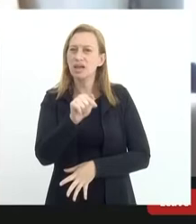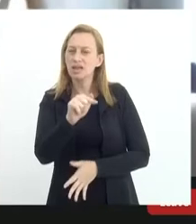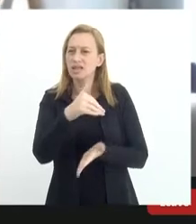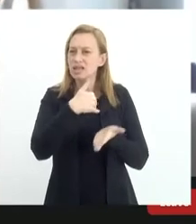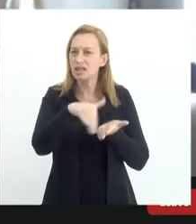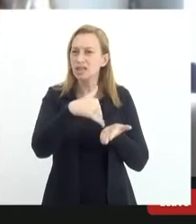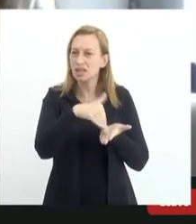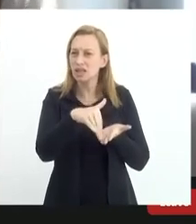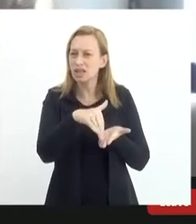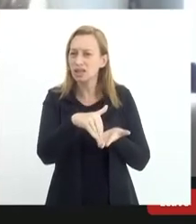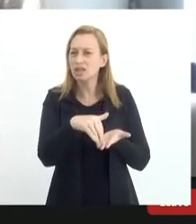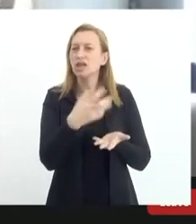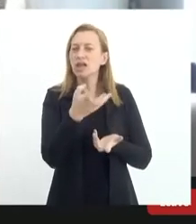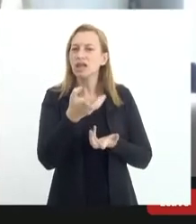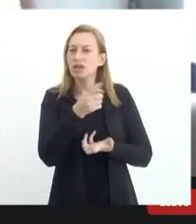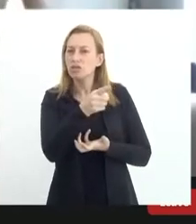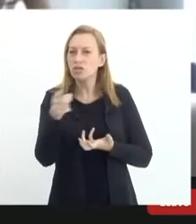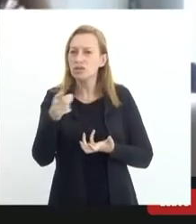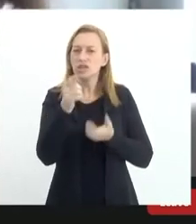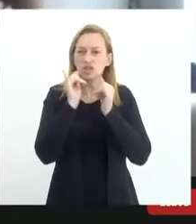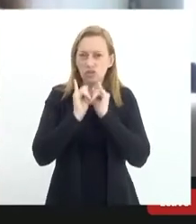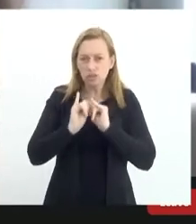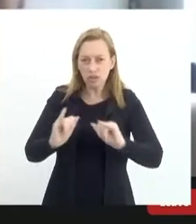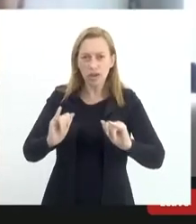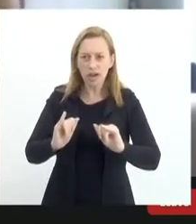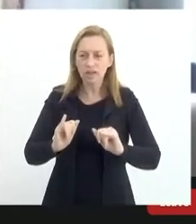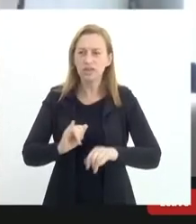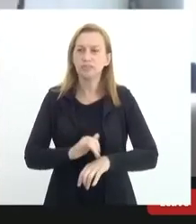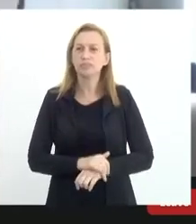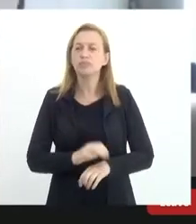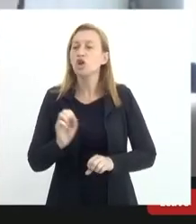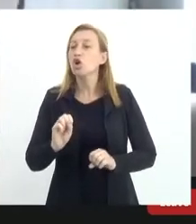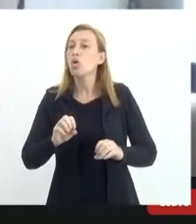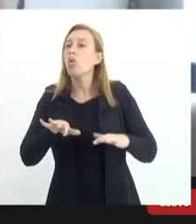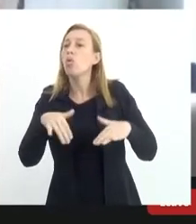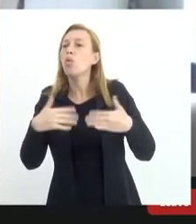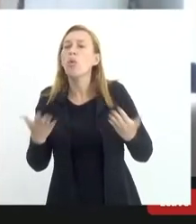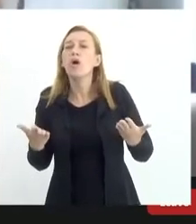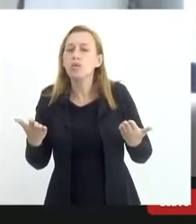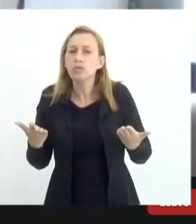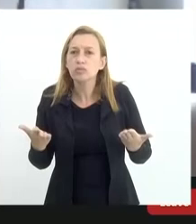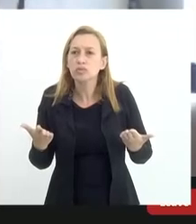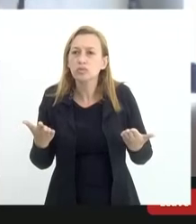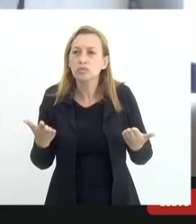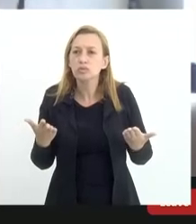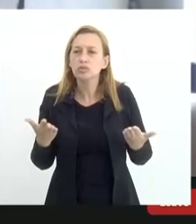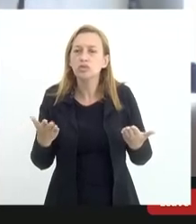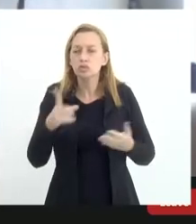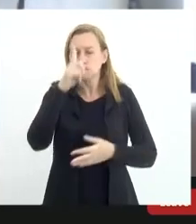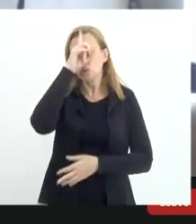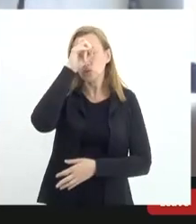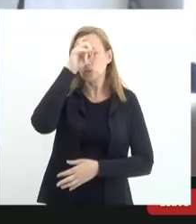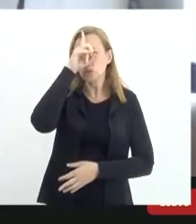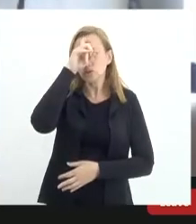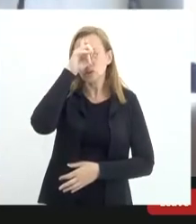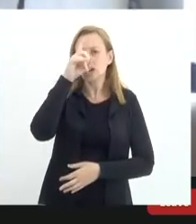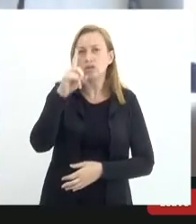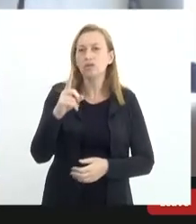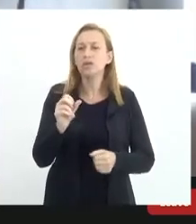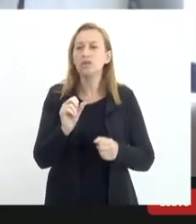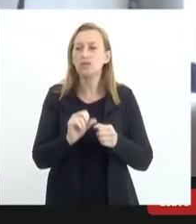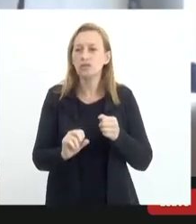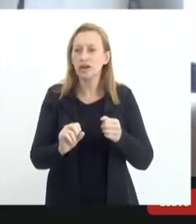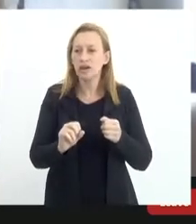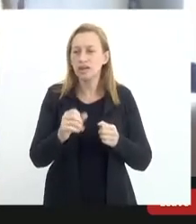queríamos que vocês divulgassem quais são os hospitais que fazem esse